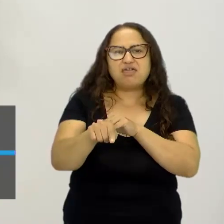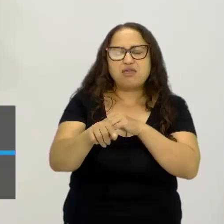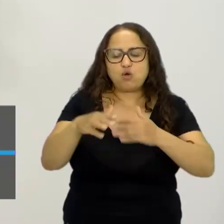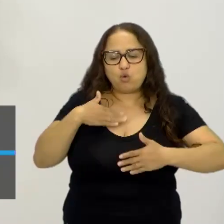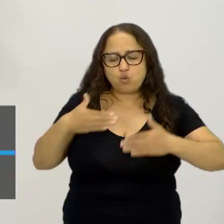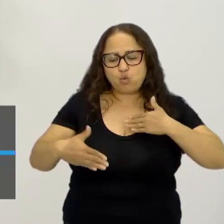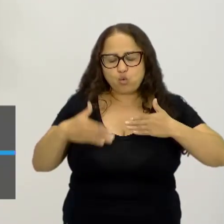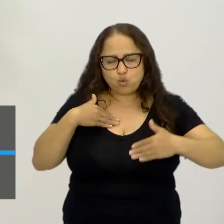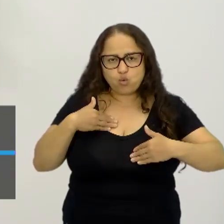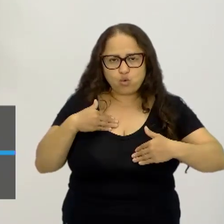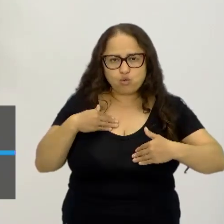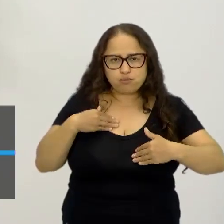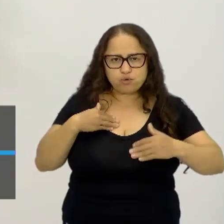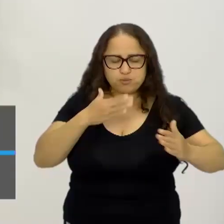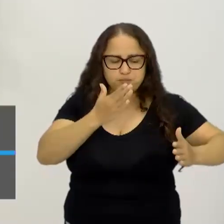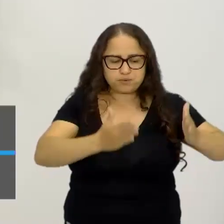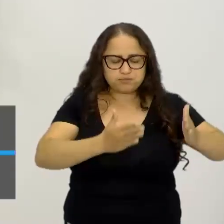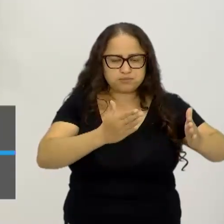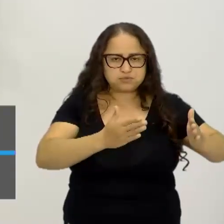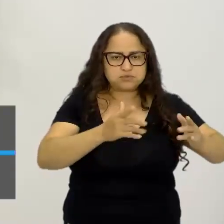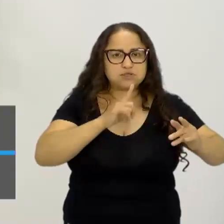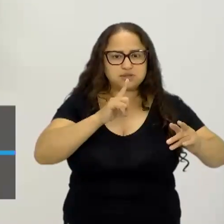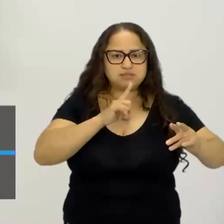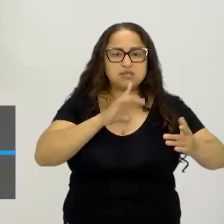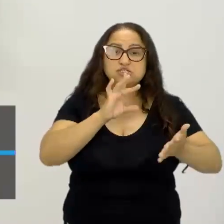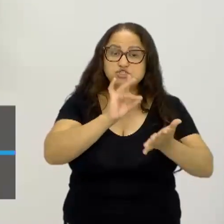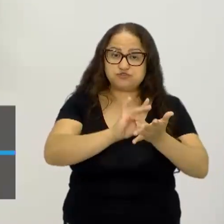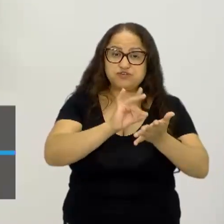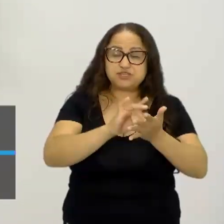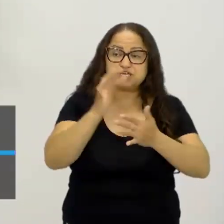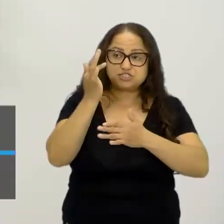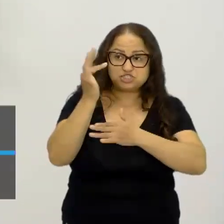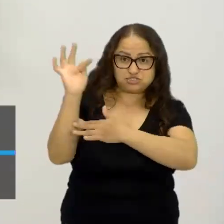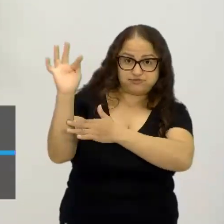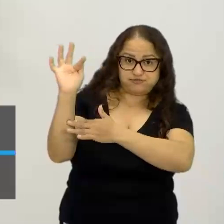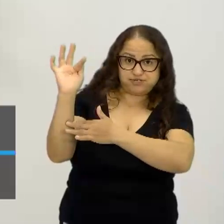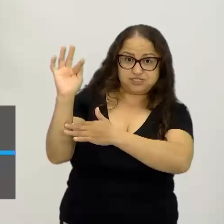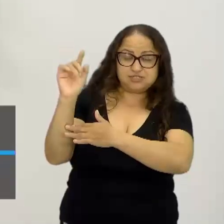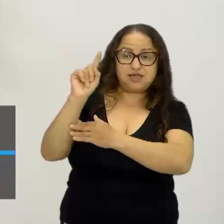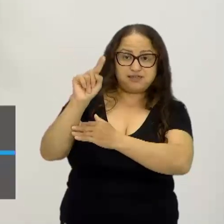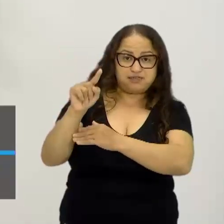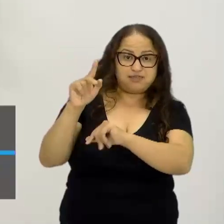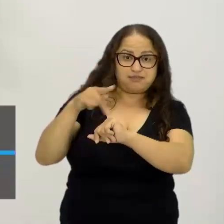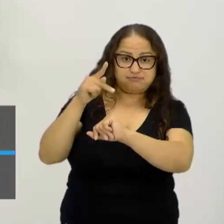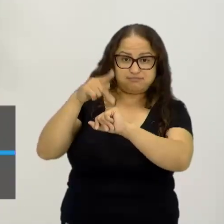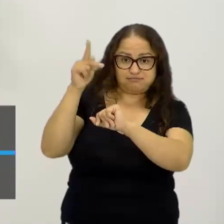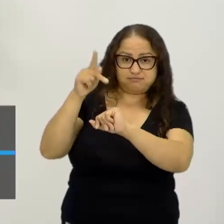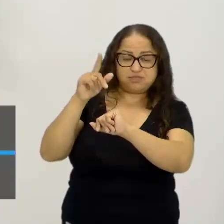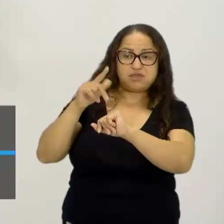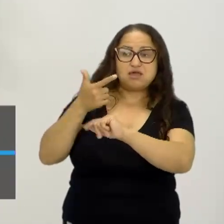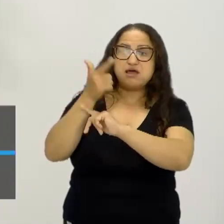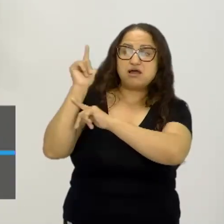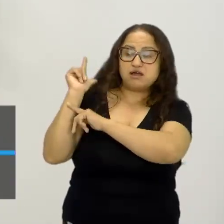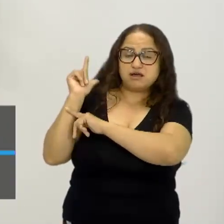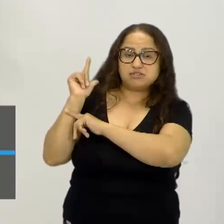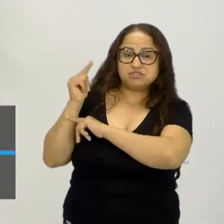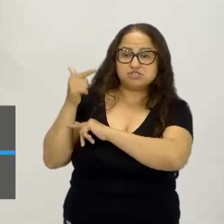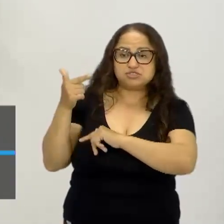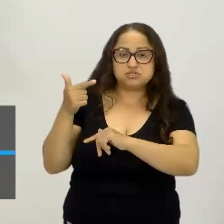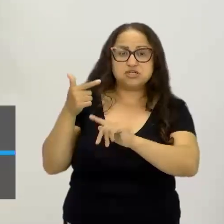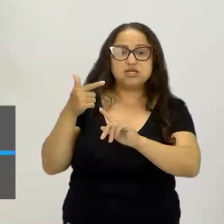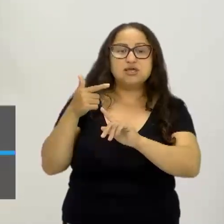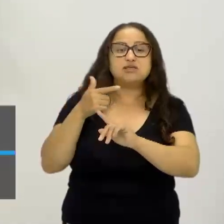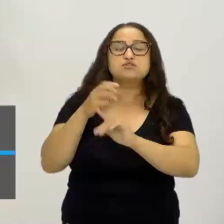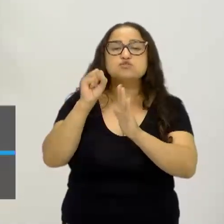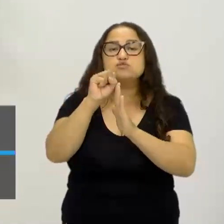um determinado regime de verdade na França, que era aquele que prevalecia antes da segunda metade do século